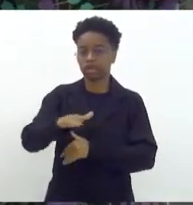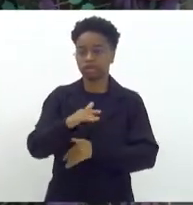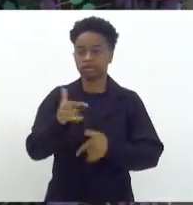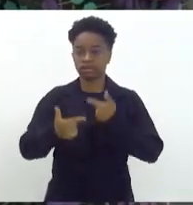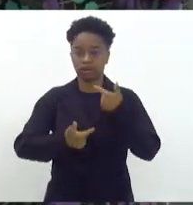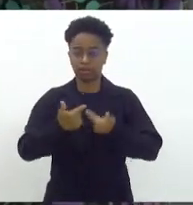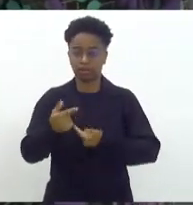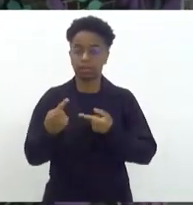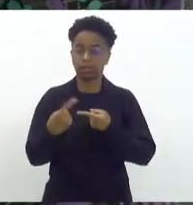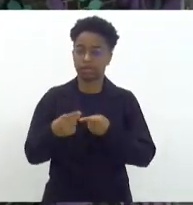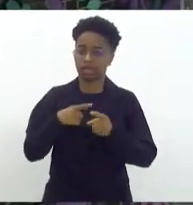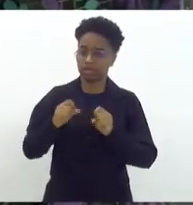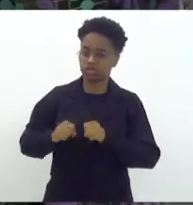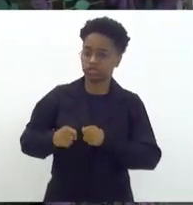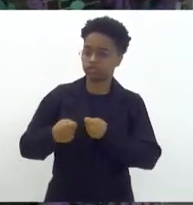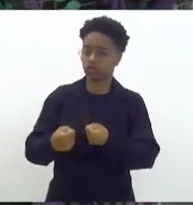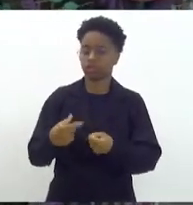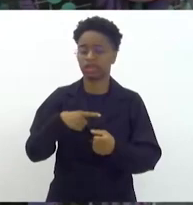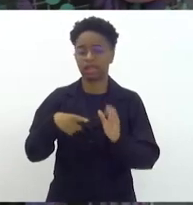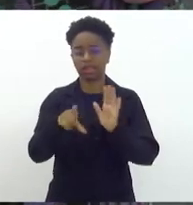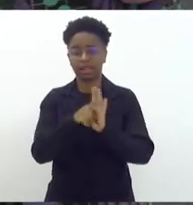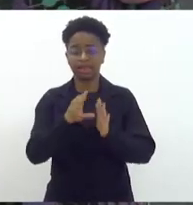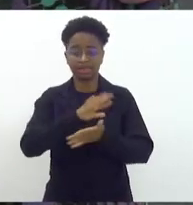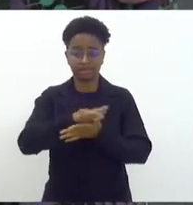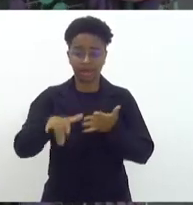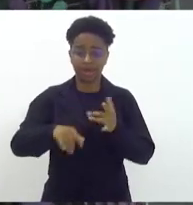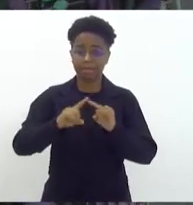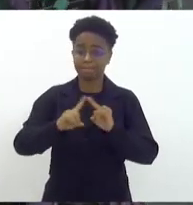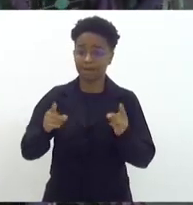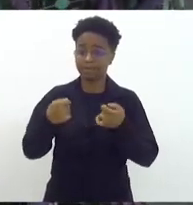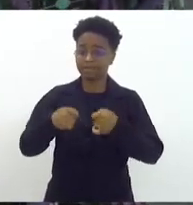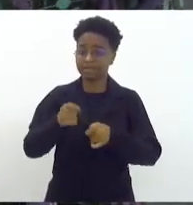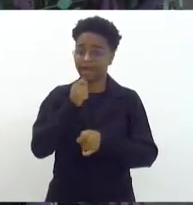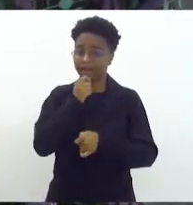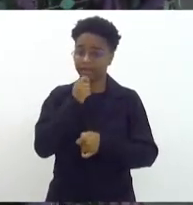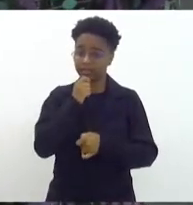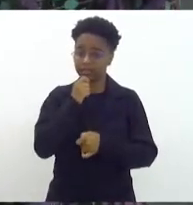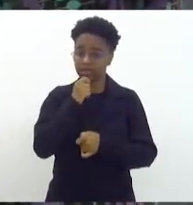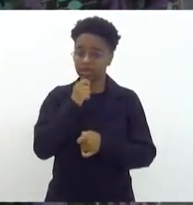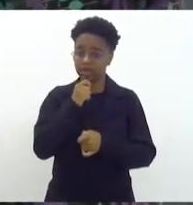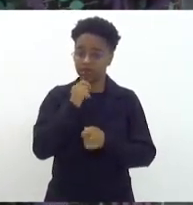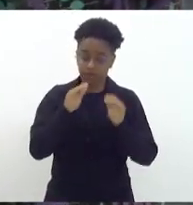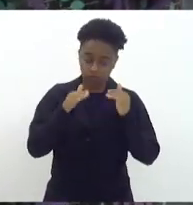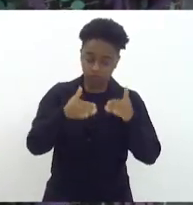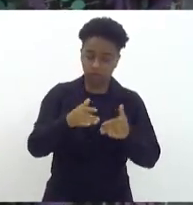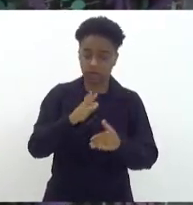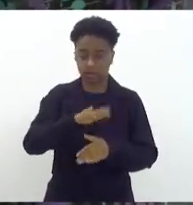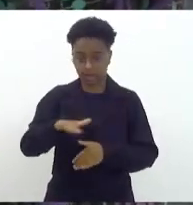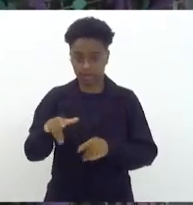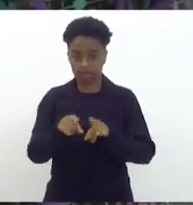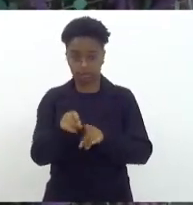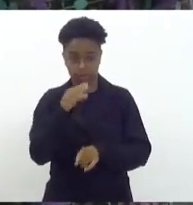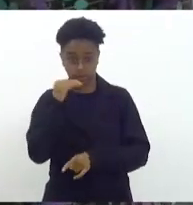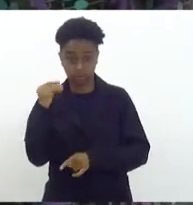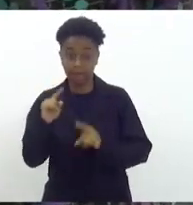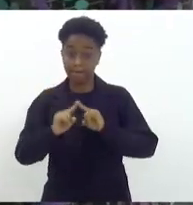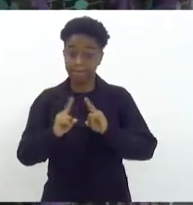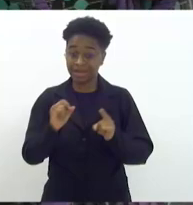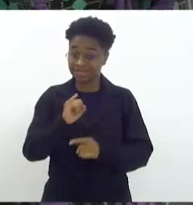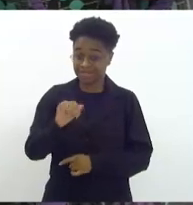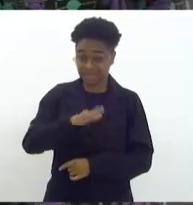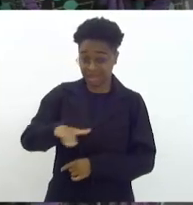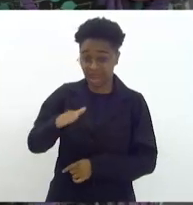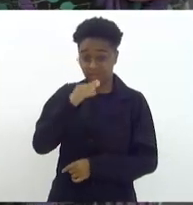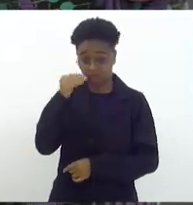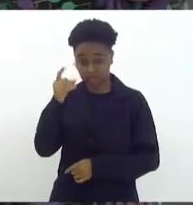Porque a gente tem muitos esforços, muitas leis e muitas políticas que ainda precisam sair do papel para as crianças e os adolescentes. Mas se para crianças e para